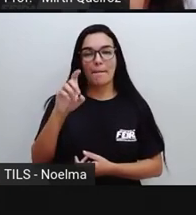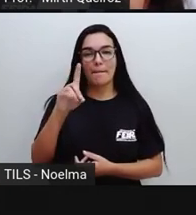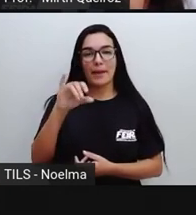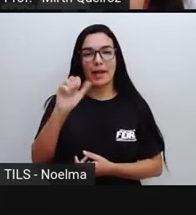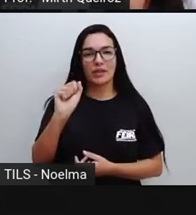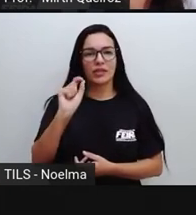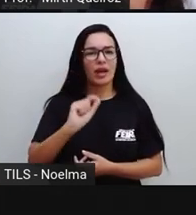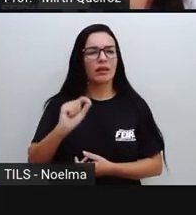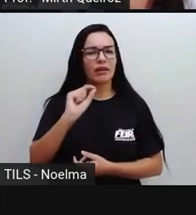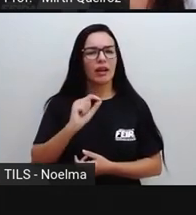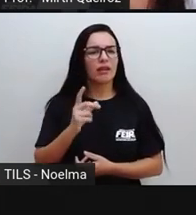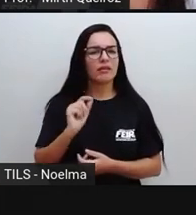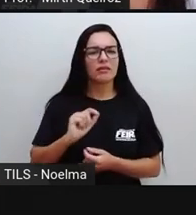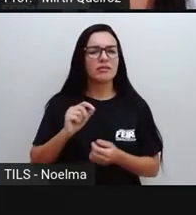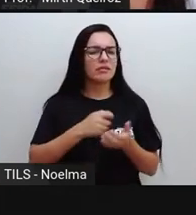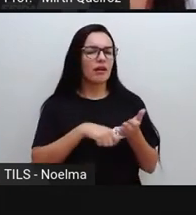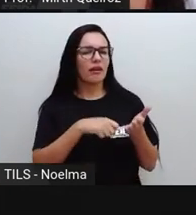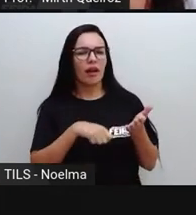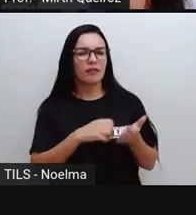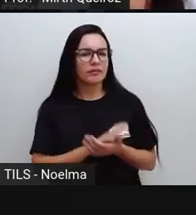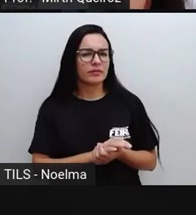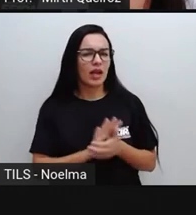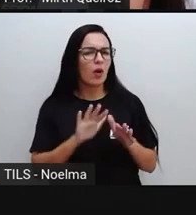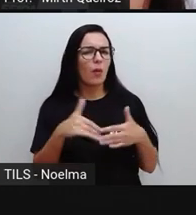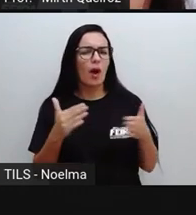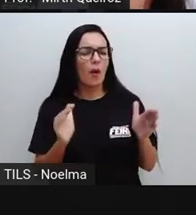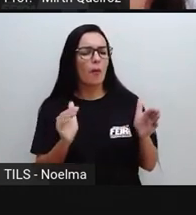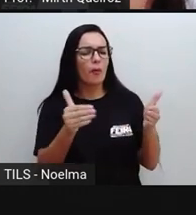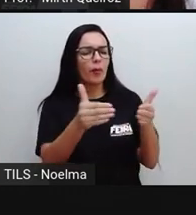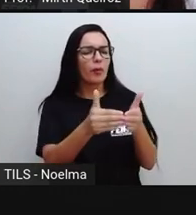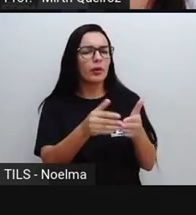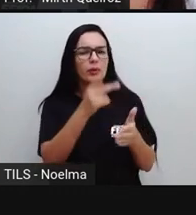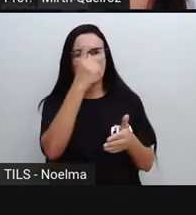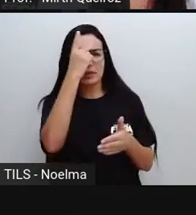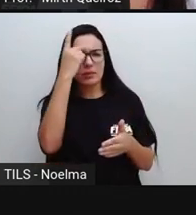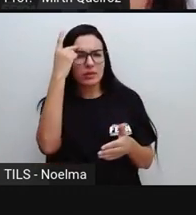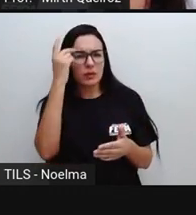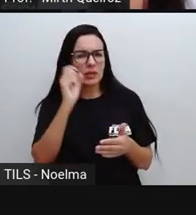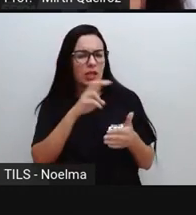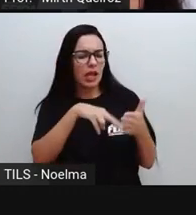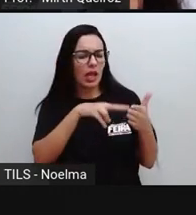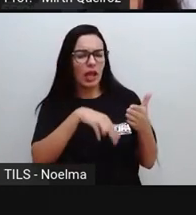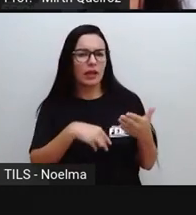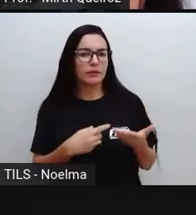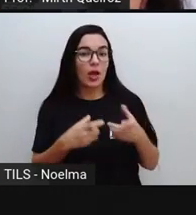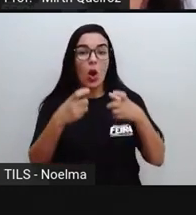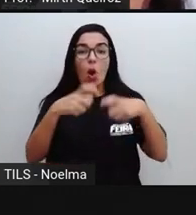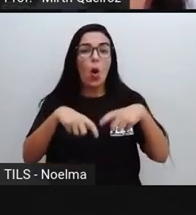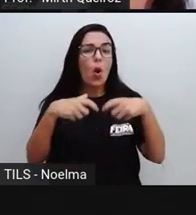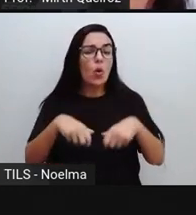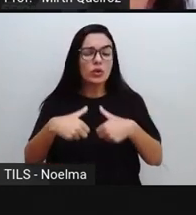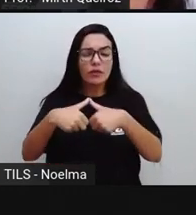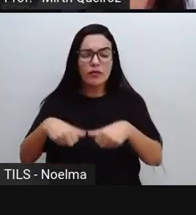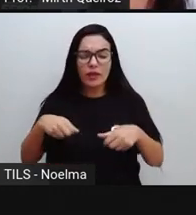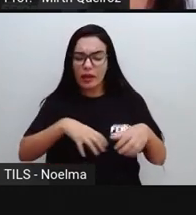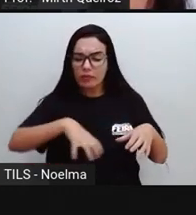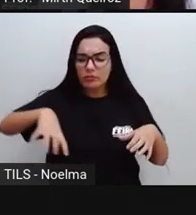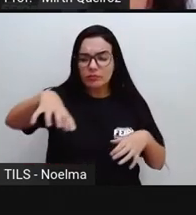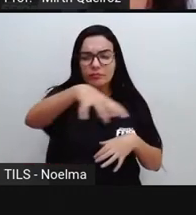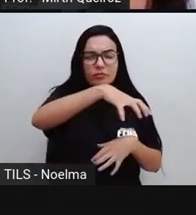escreve uma enciclopédia? Qual o público-alvo de uma enciclopédia? Onde uma enciclopédia circula?